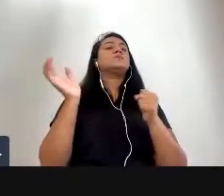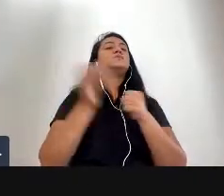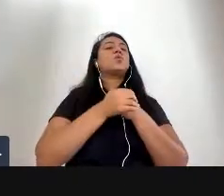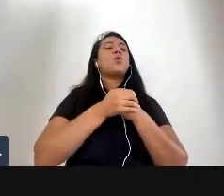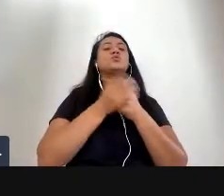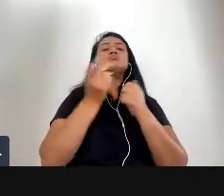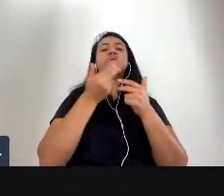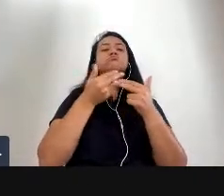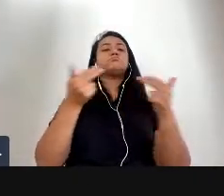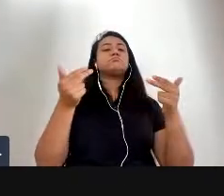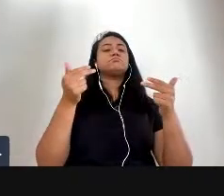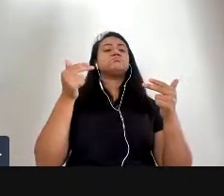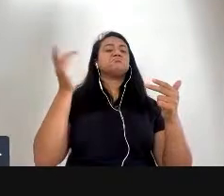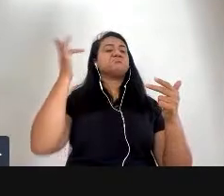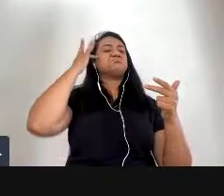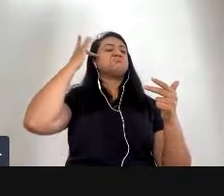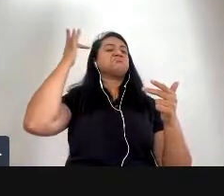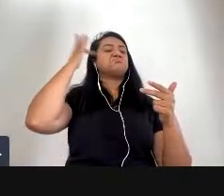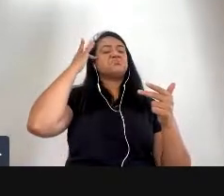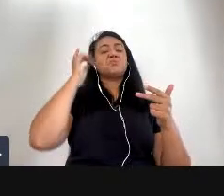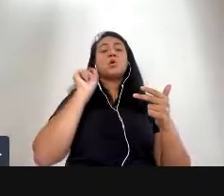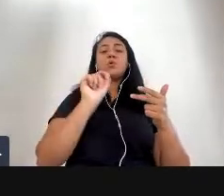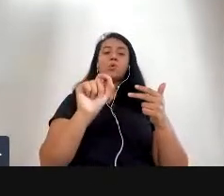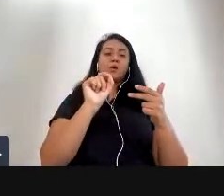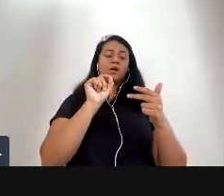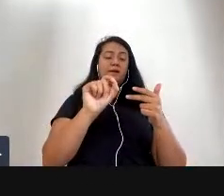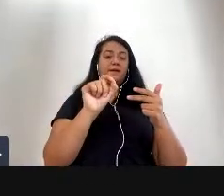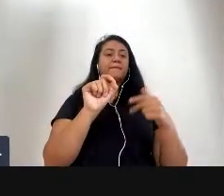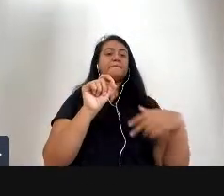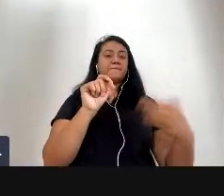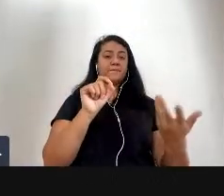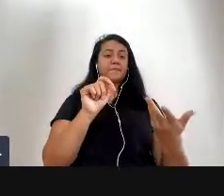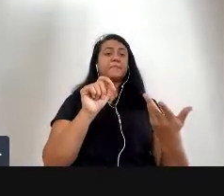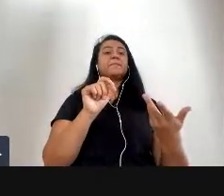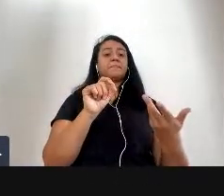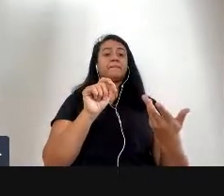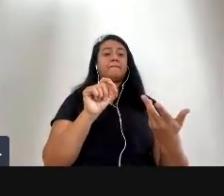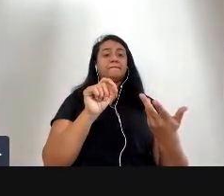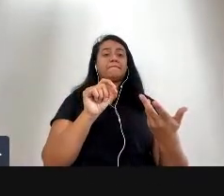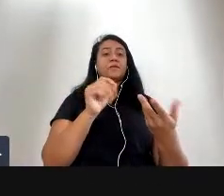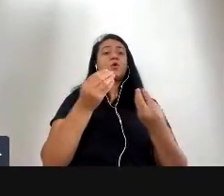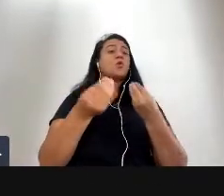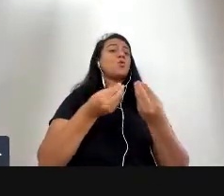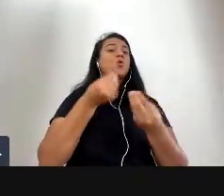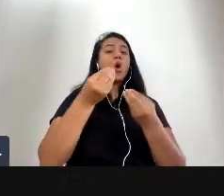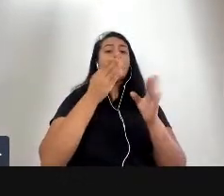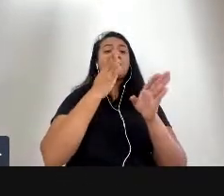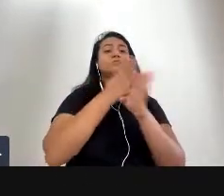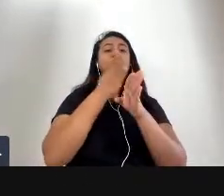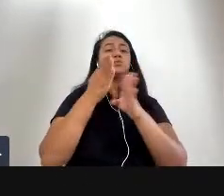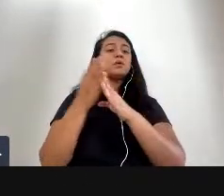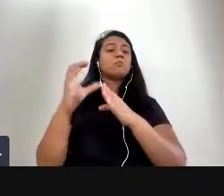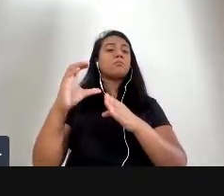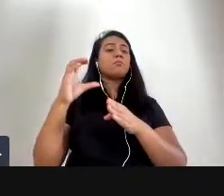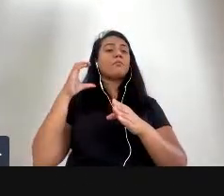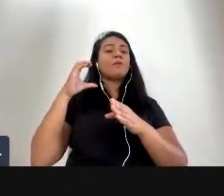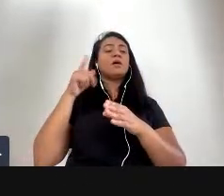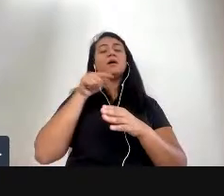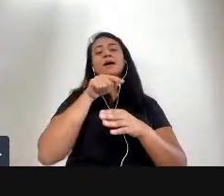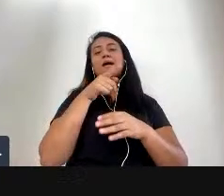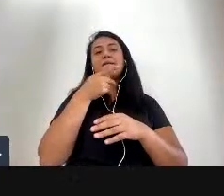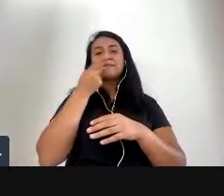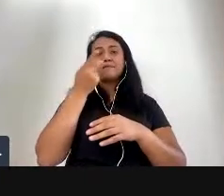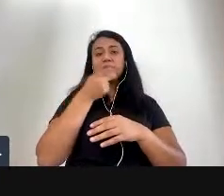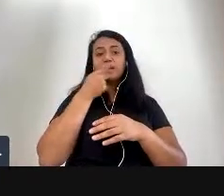qual o leite motivo encontraremos nas subcamadas dessas falas que com o passar dos tempos